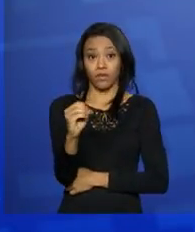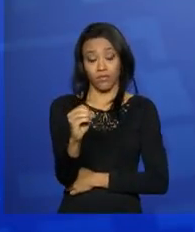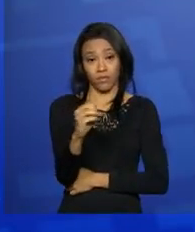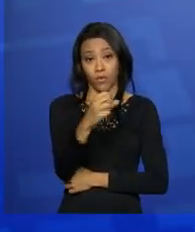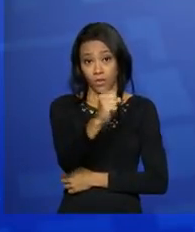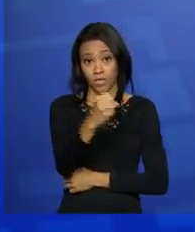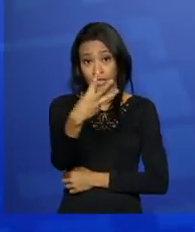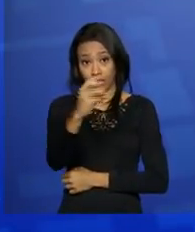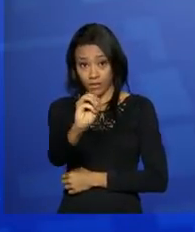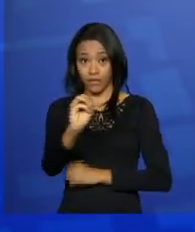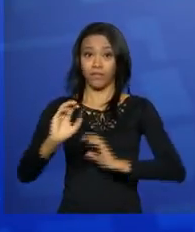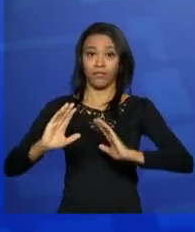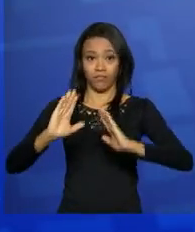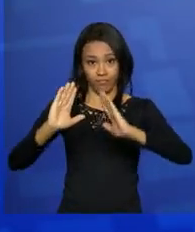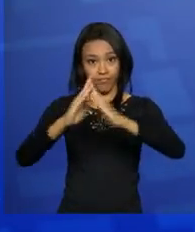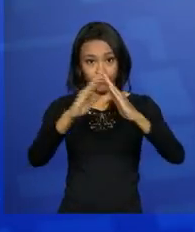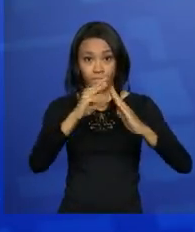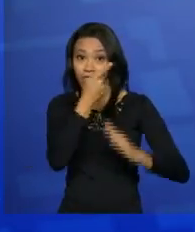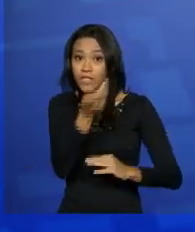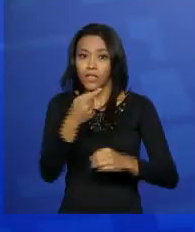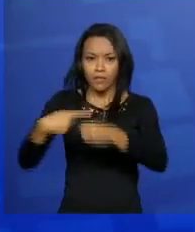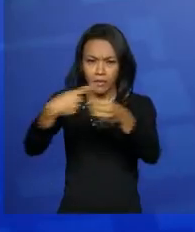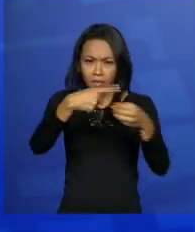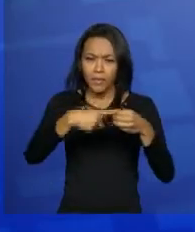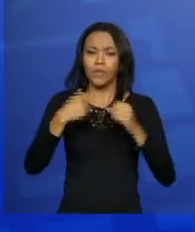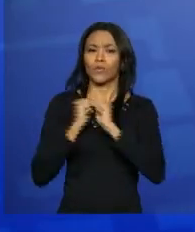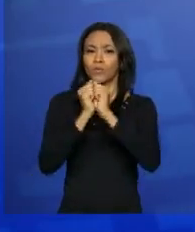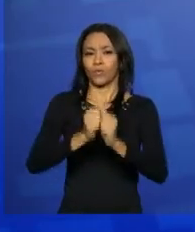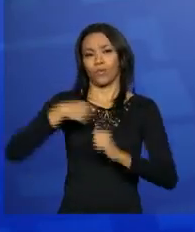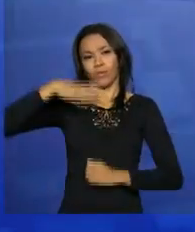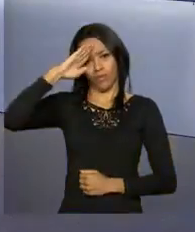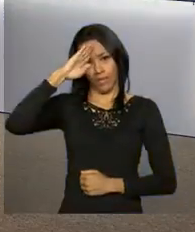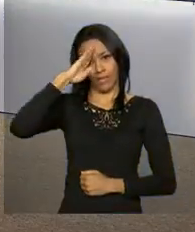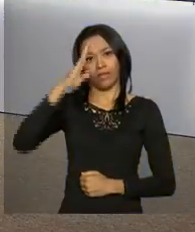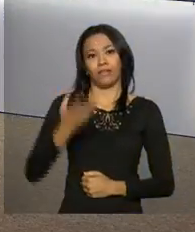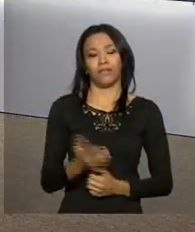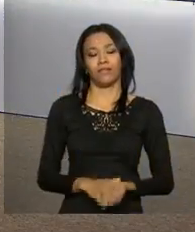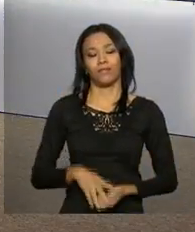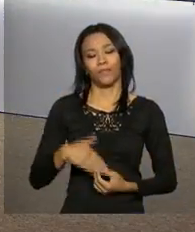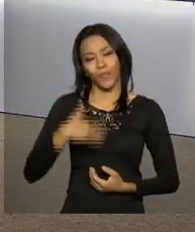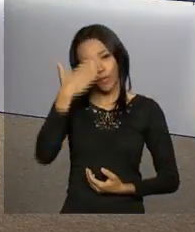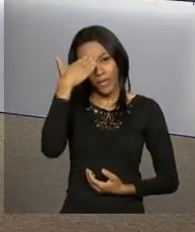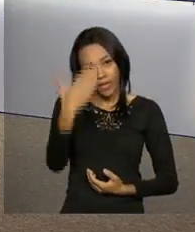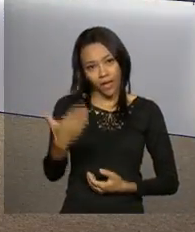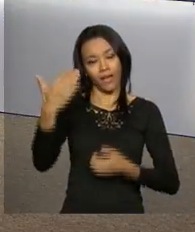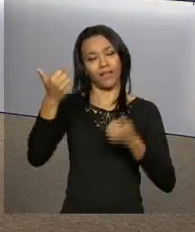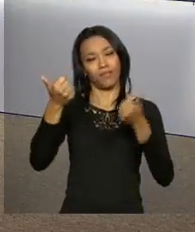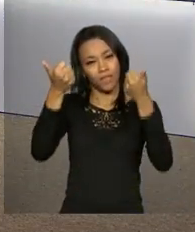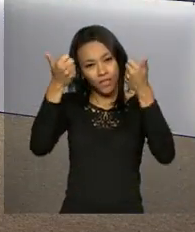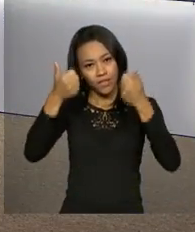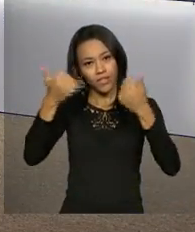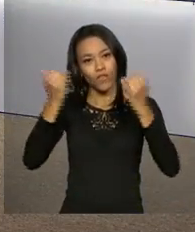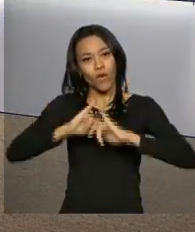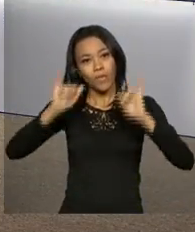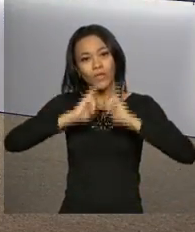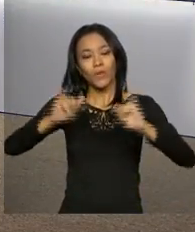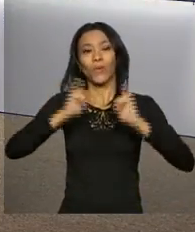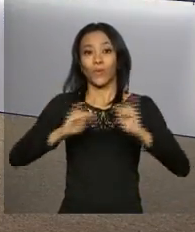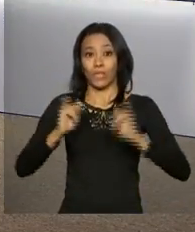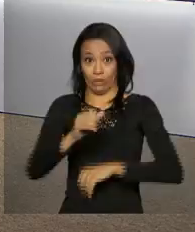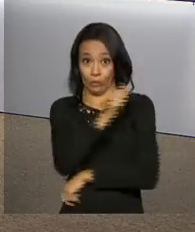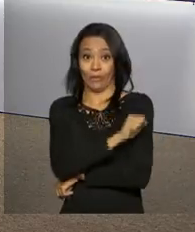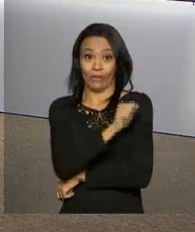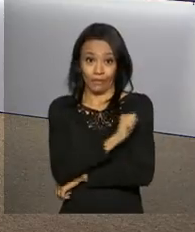visitas intensificadas pela participação dos militares. De Jaime. Carolina, muito obrigado pelas informações ao vivo do Rio de Janeiro por